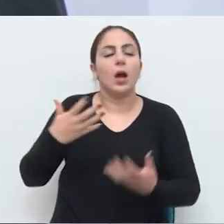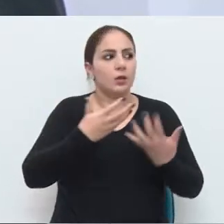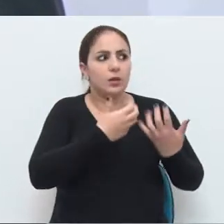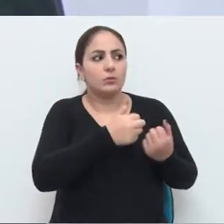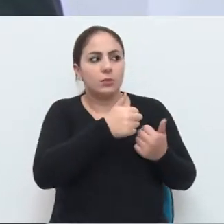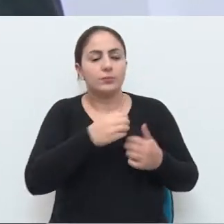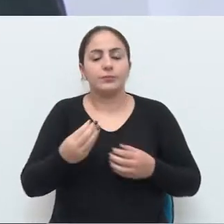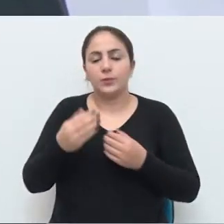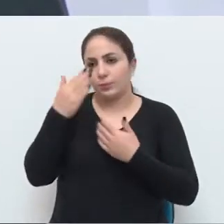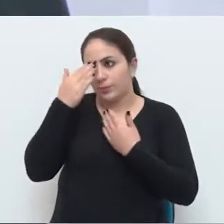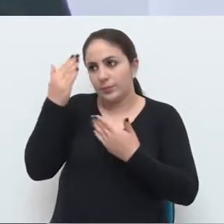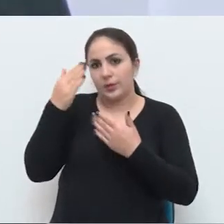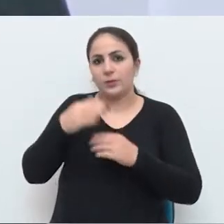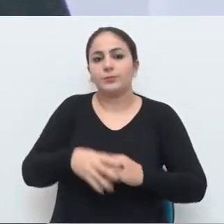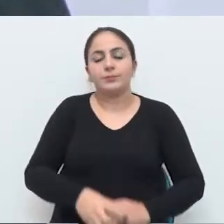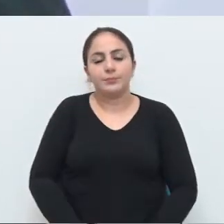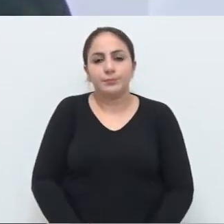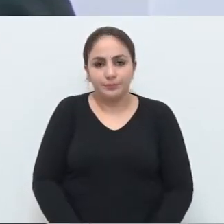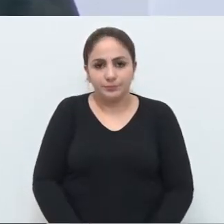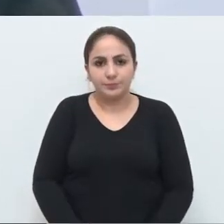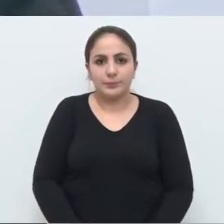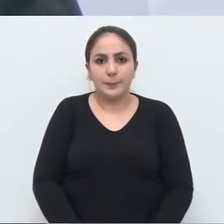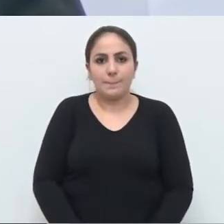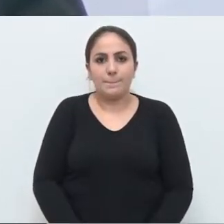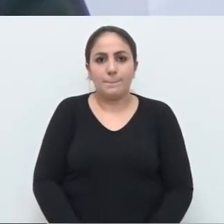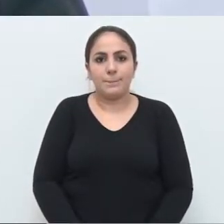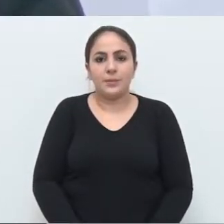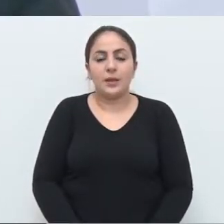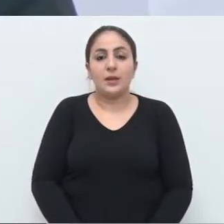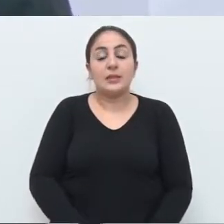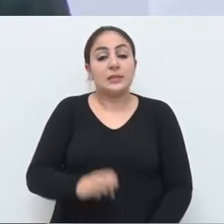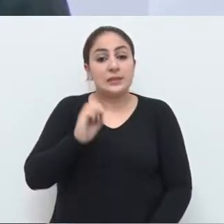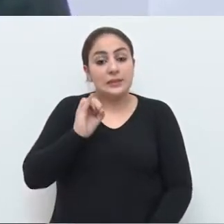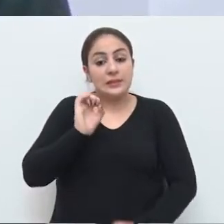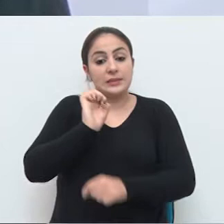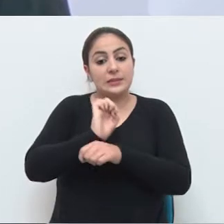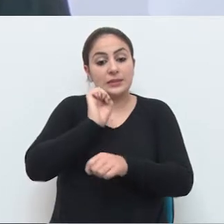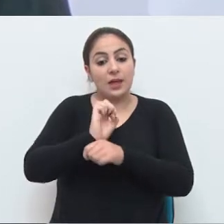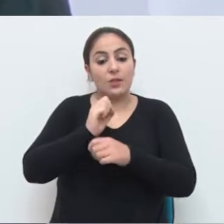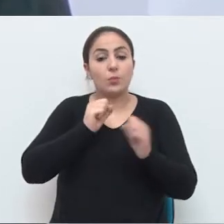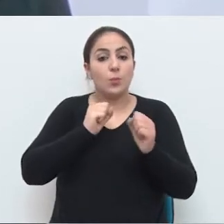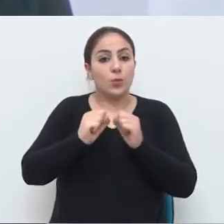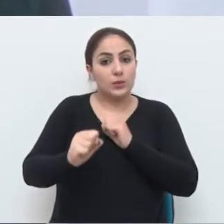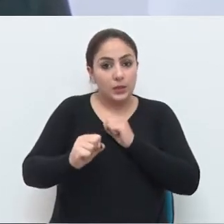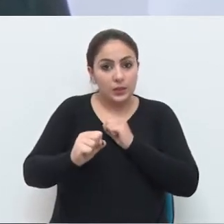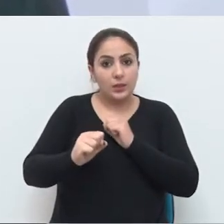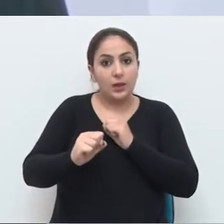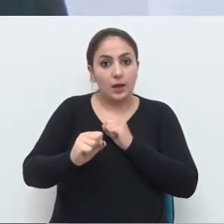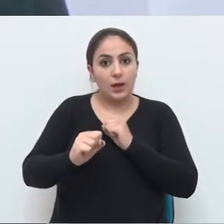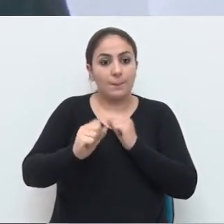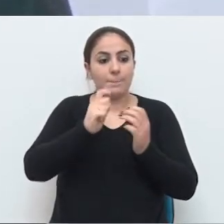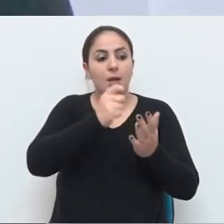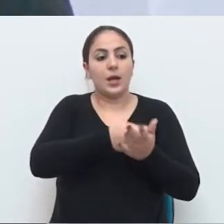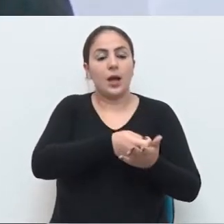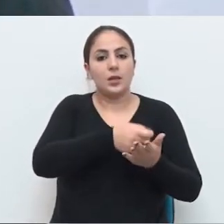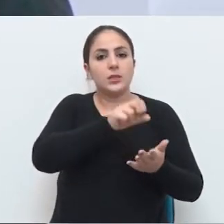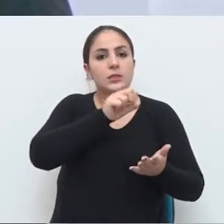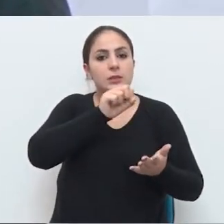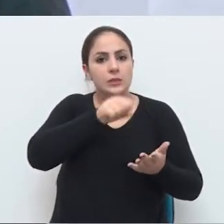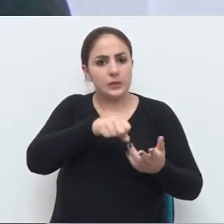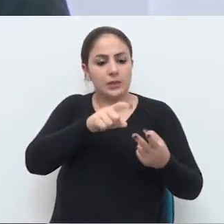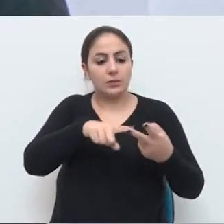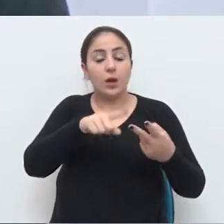Concedido, vereador Paulo Negli. Obrigado. Do PMDB. Se o Estado teria condições de arcar. Sim, o